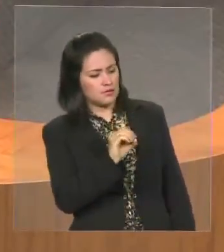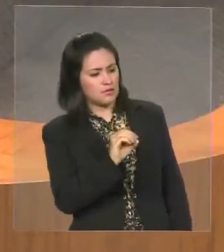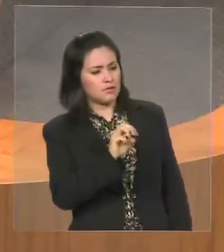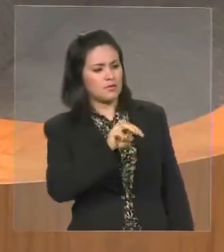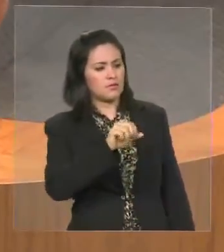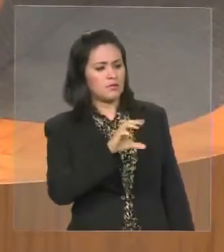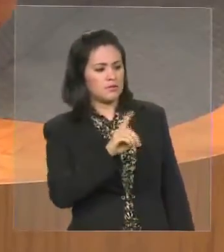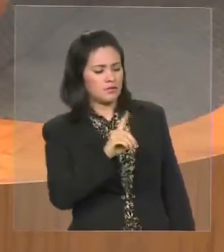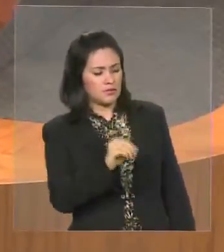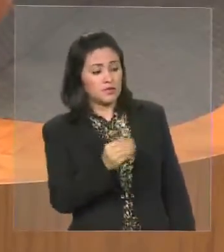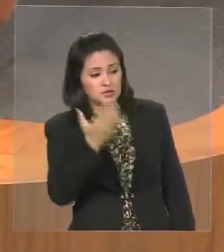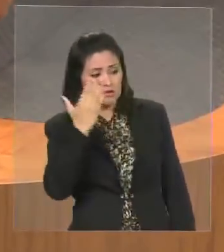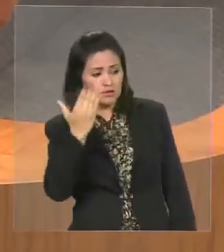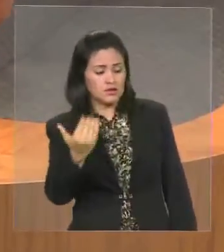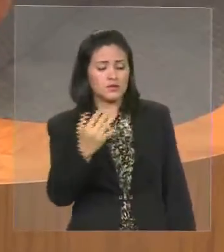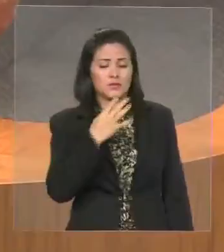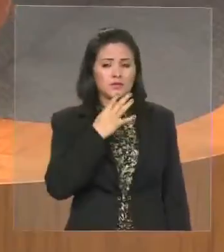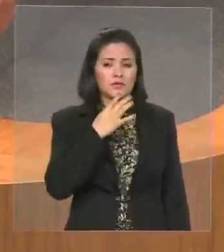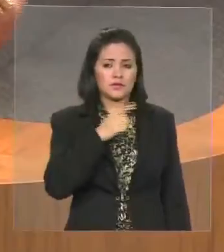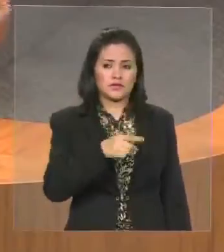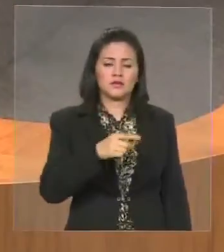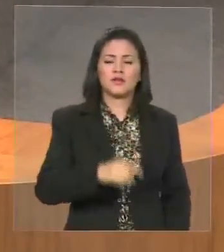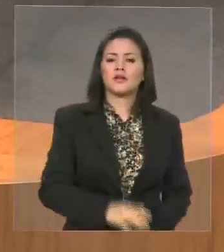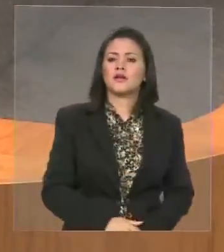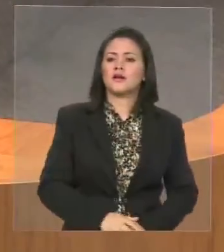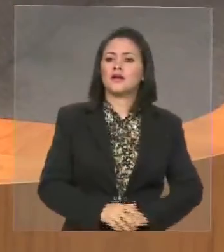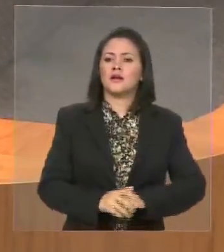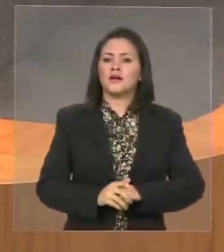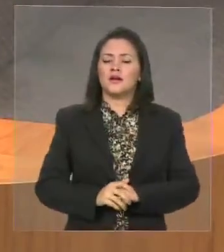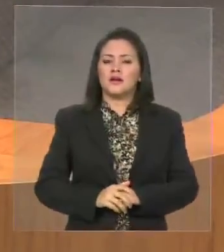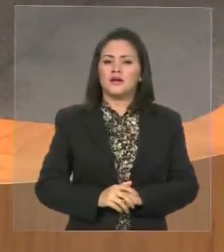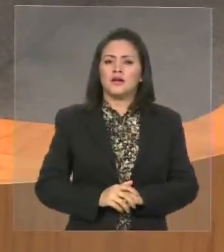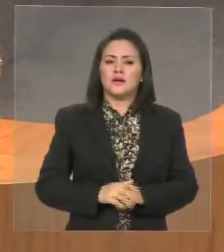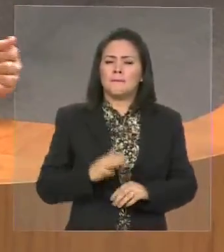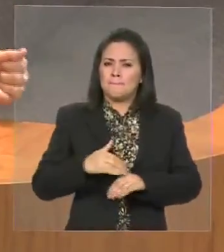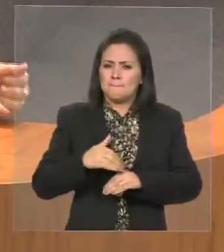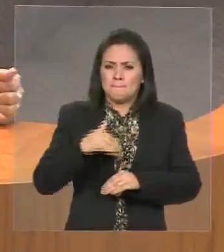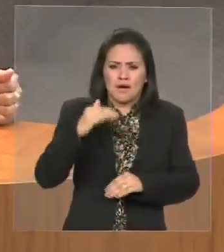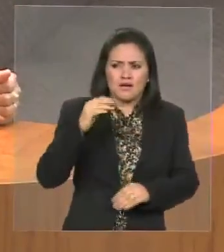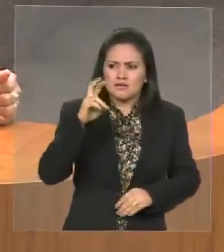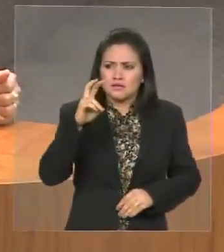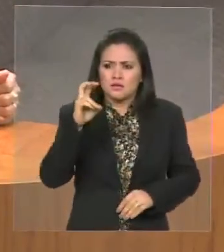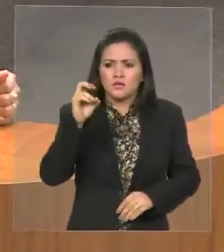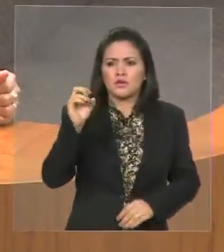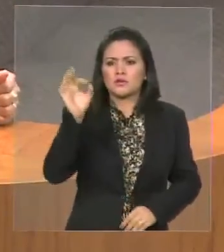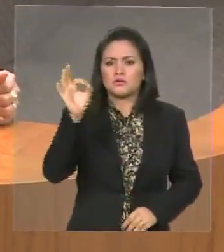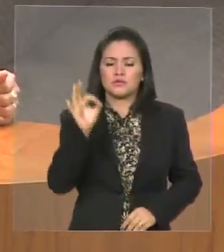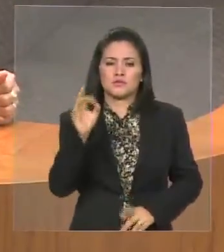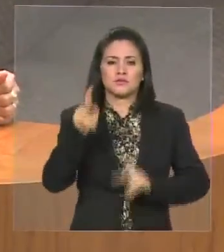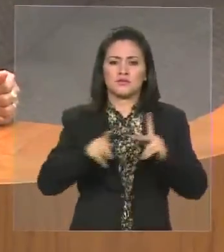Mais da metade da população de Dom Pedro, rejeitou o prefeito.